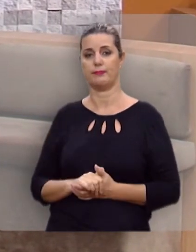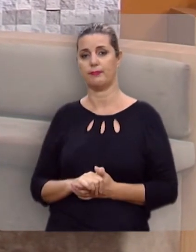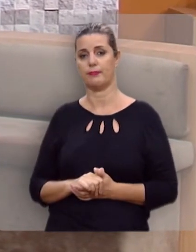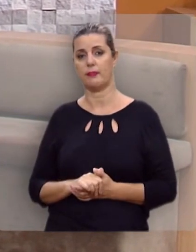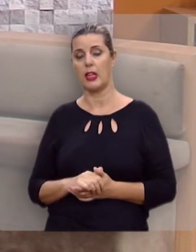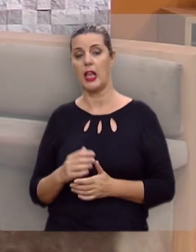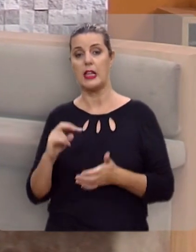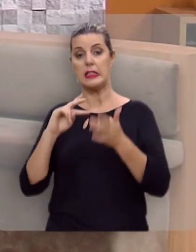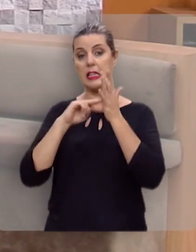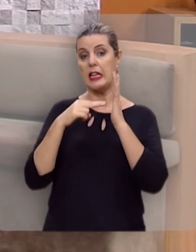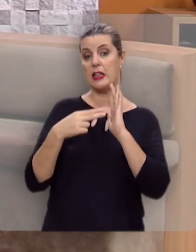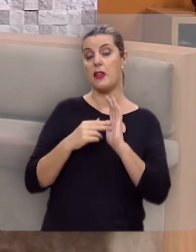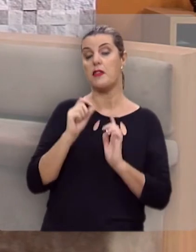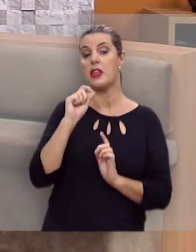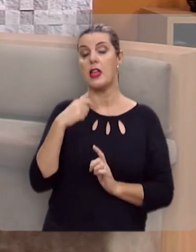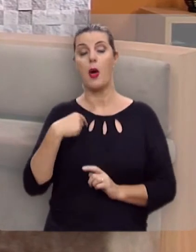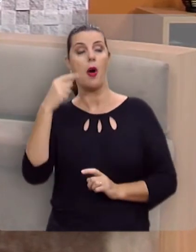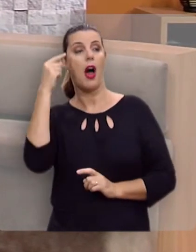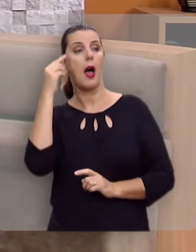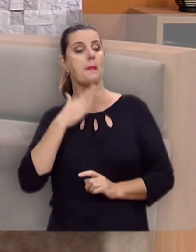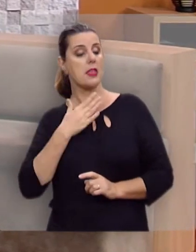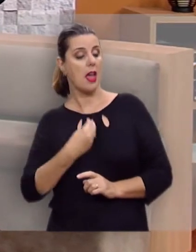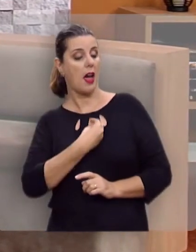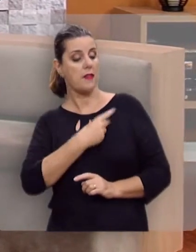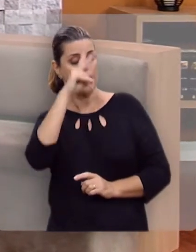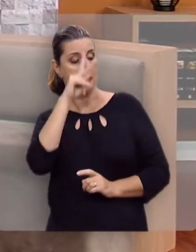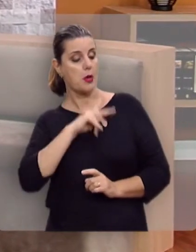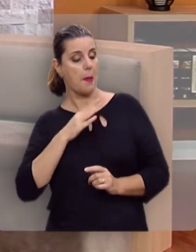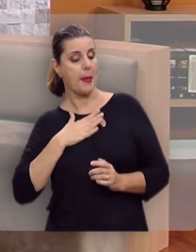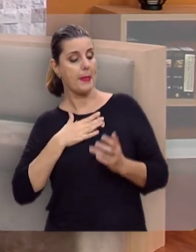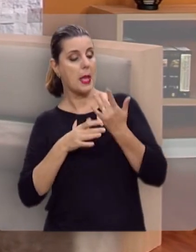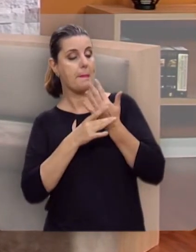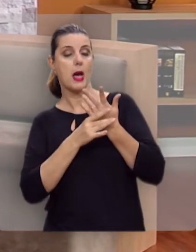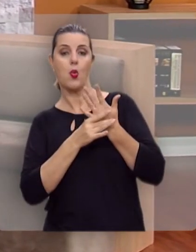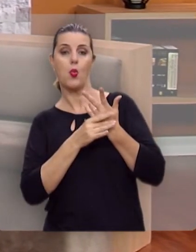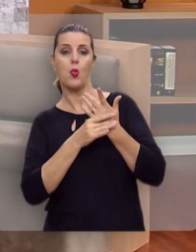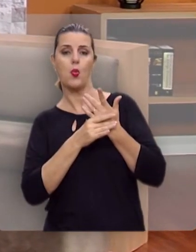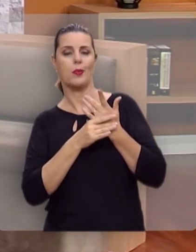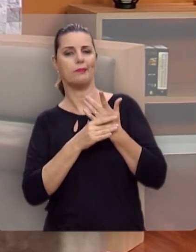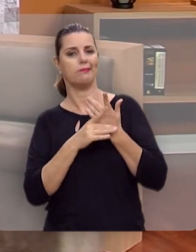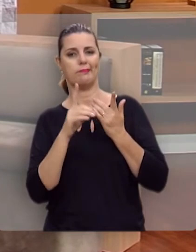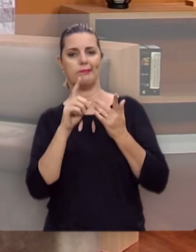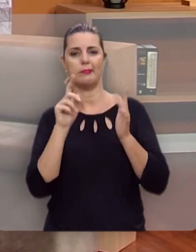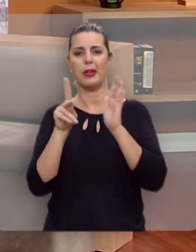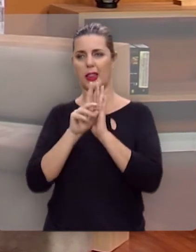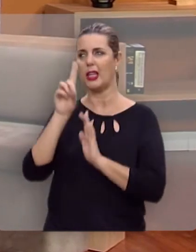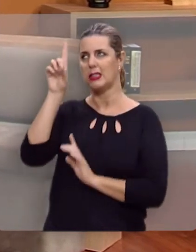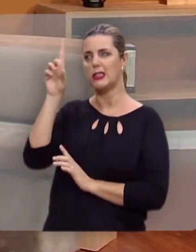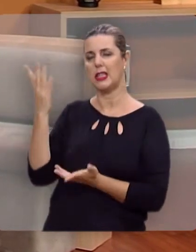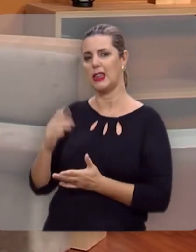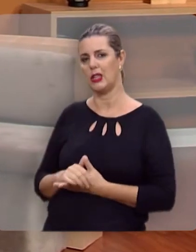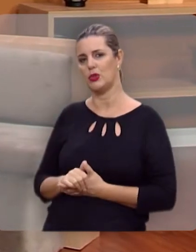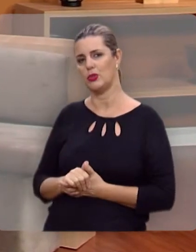No sentido de achar que a vida dele está nas suas mãos e não nas mãos de Deus.